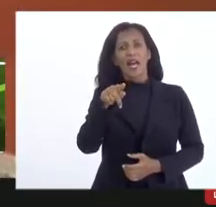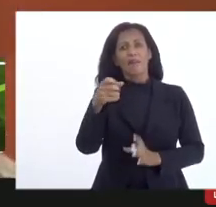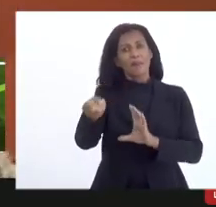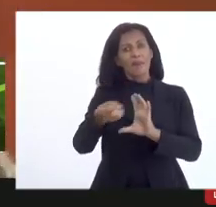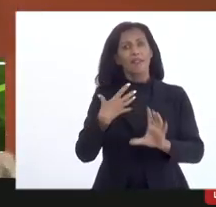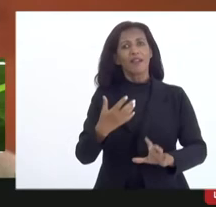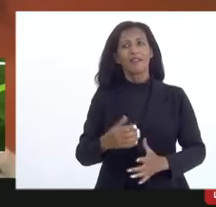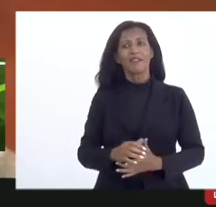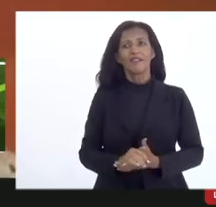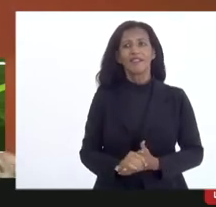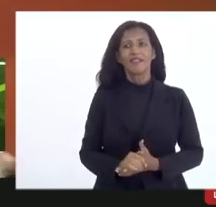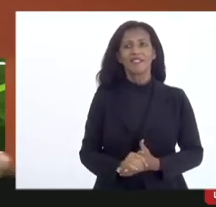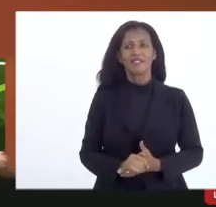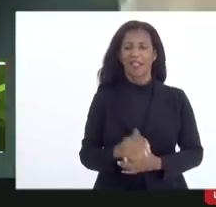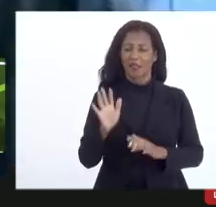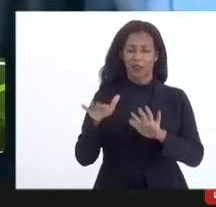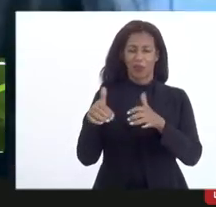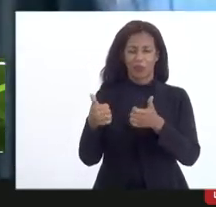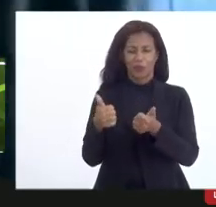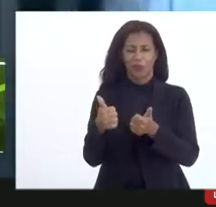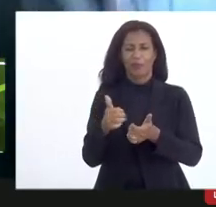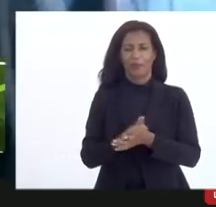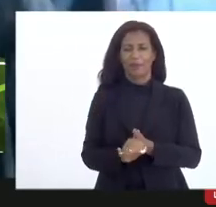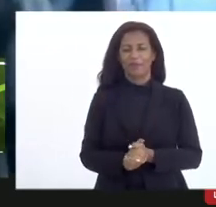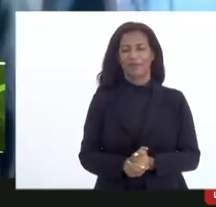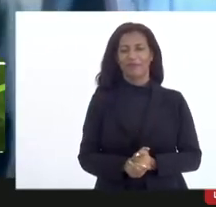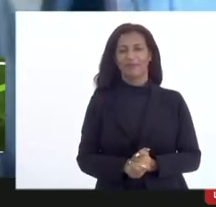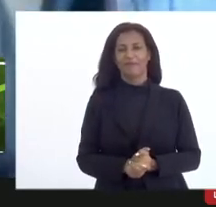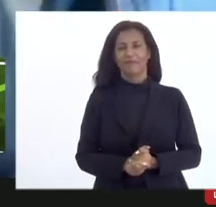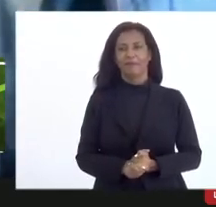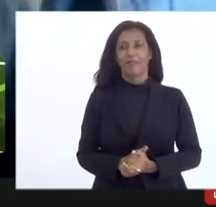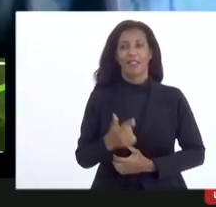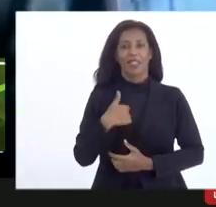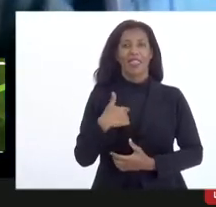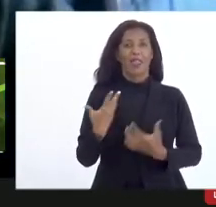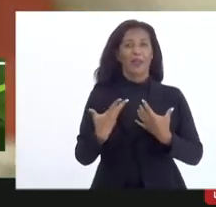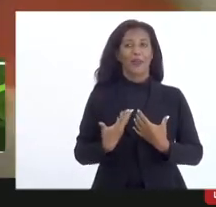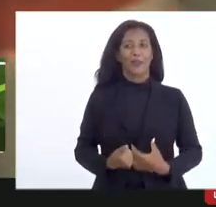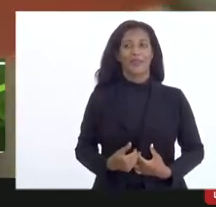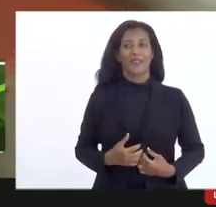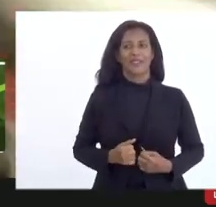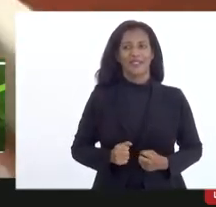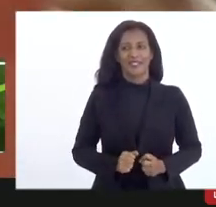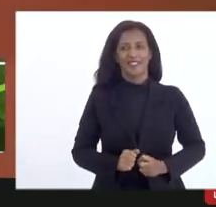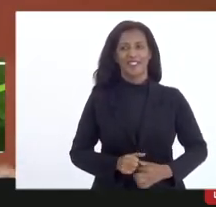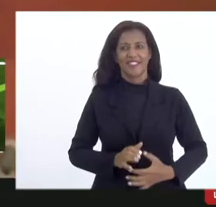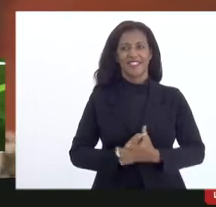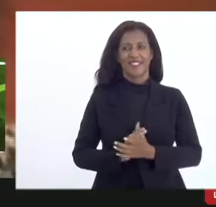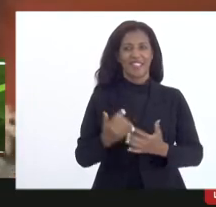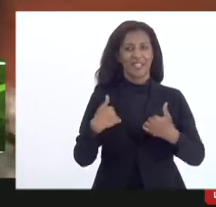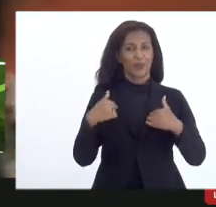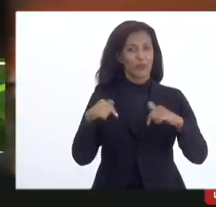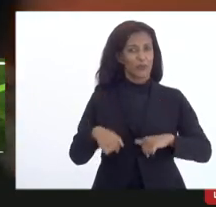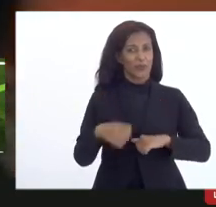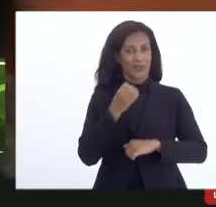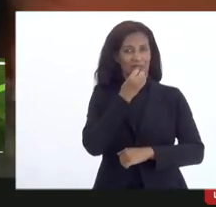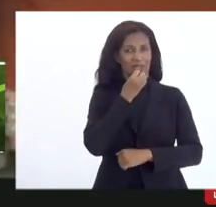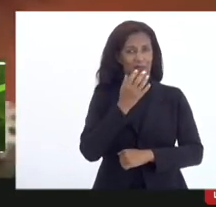mandei bom tudo bem então falha nossa eu assunto não tem falha gente tô aqui tá bom